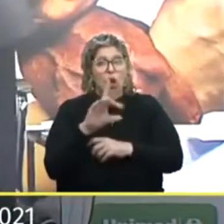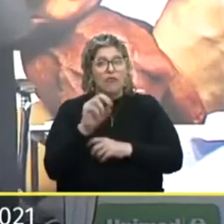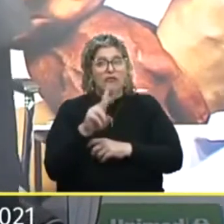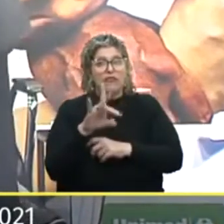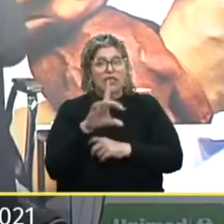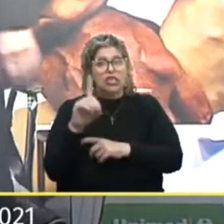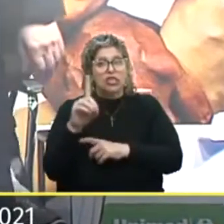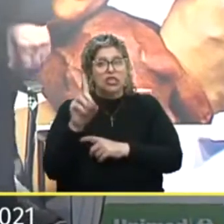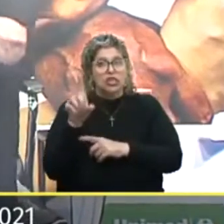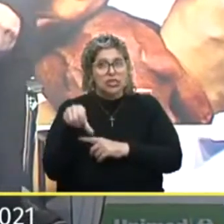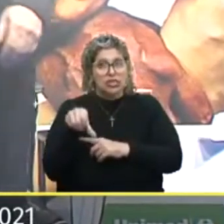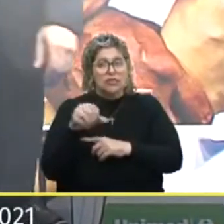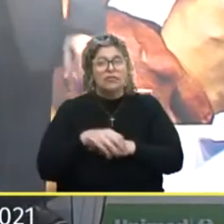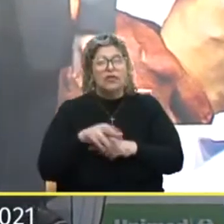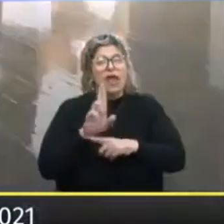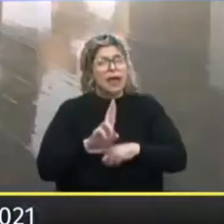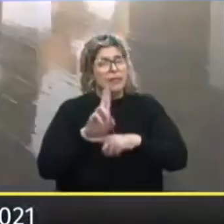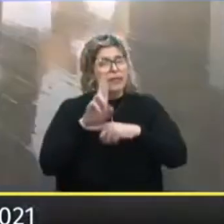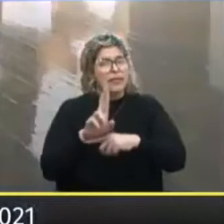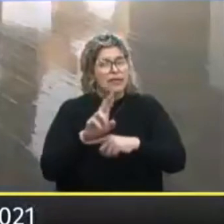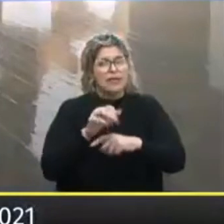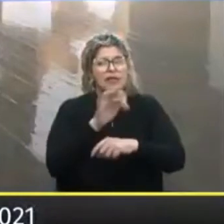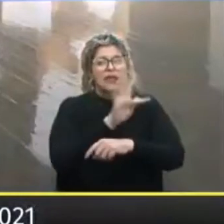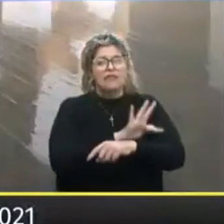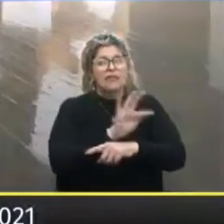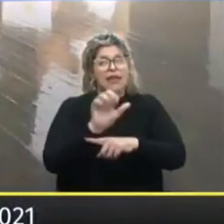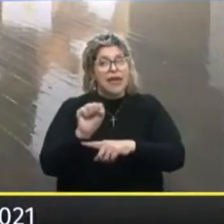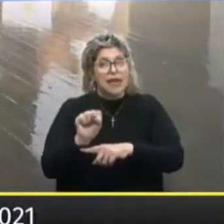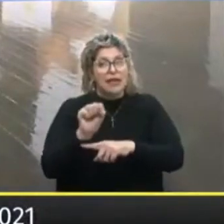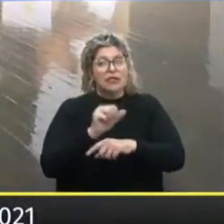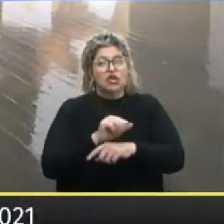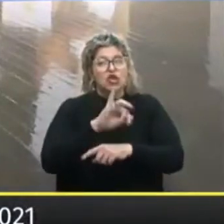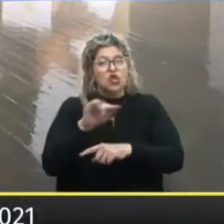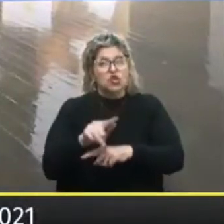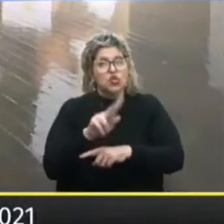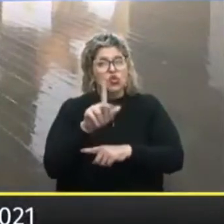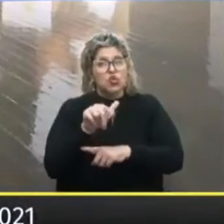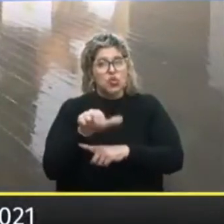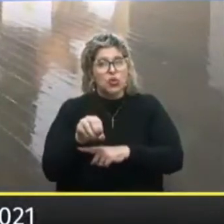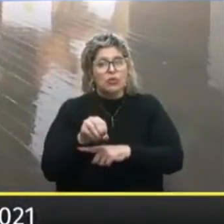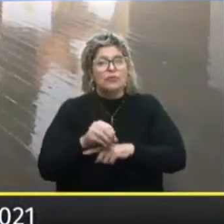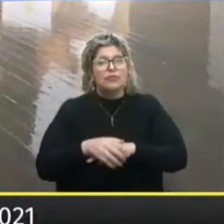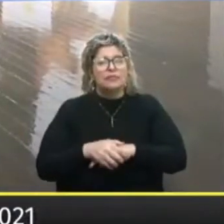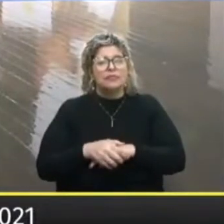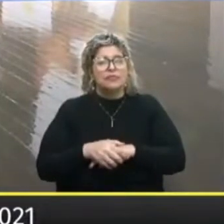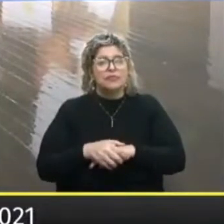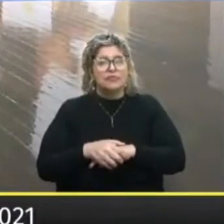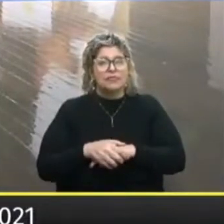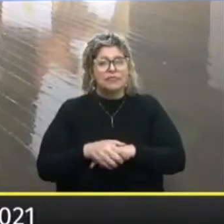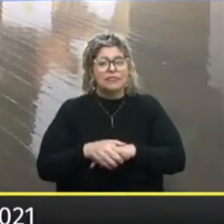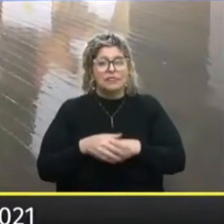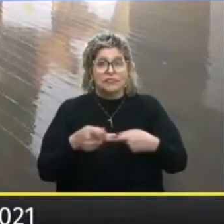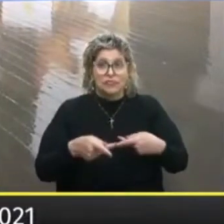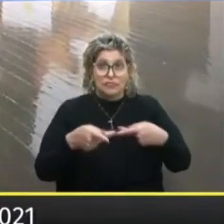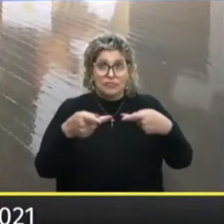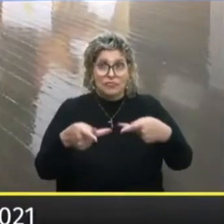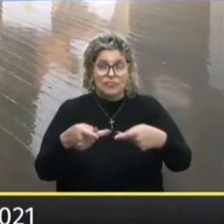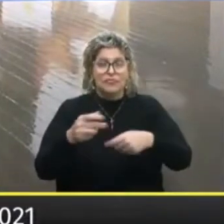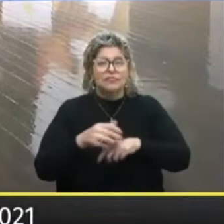Representando A FIERGS Júlio César Magalhães Por gentileza